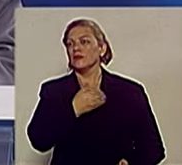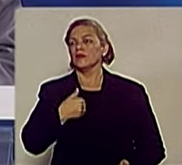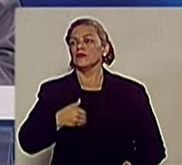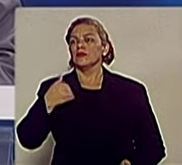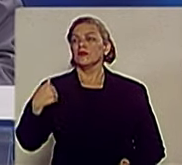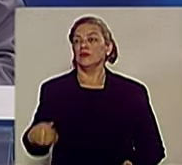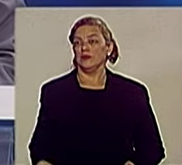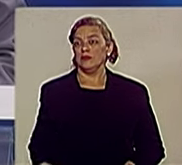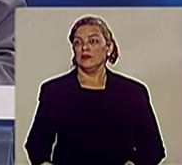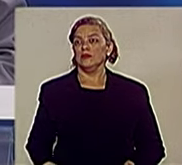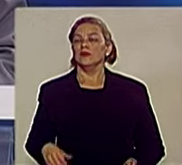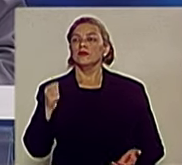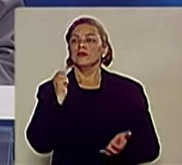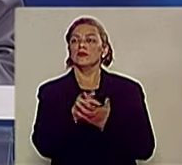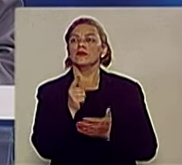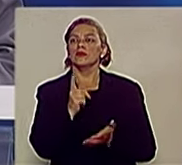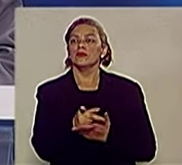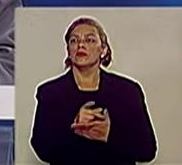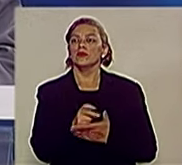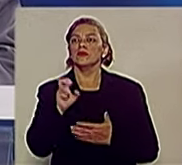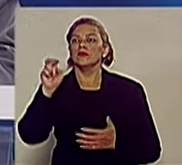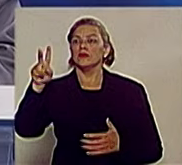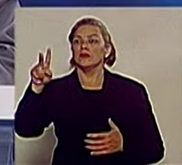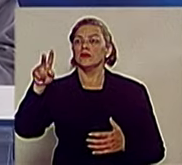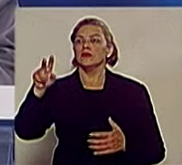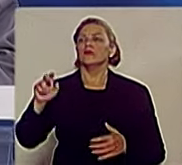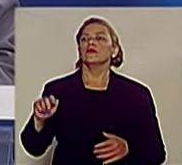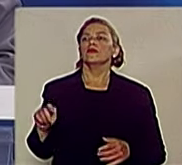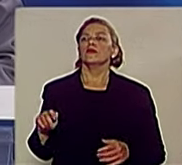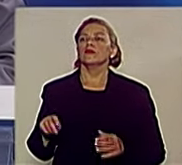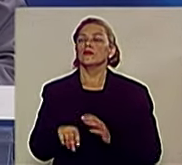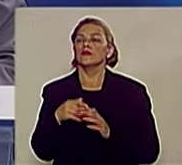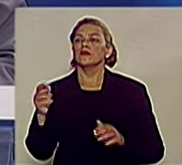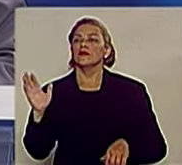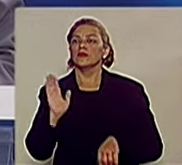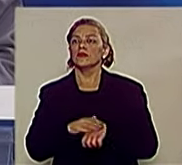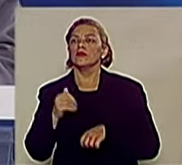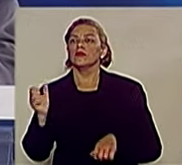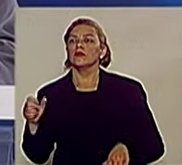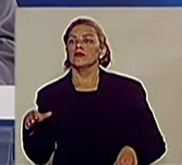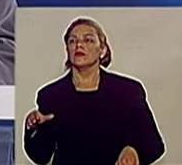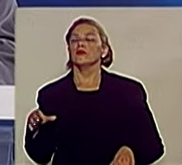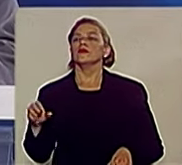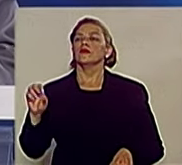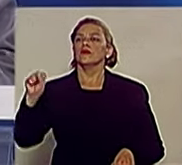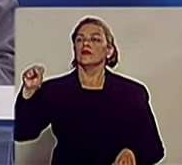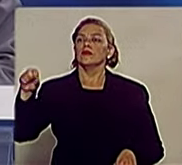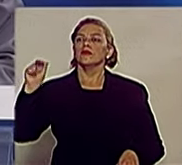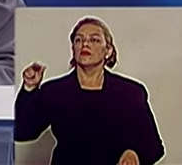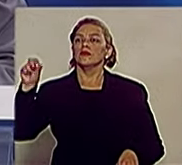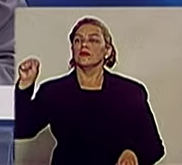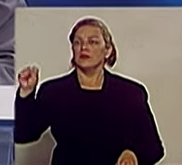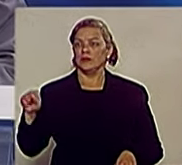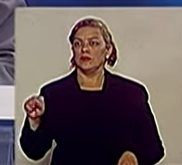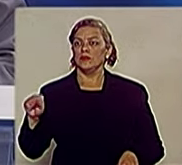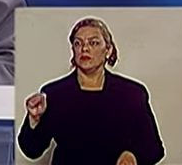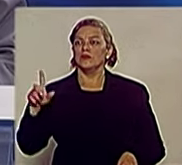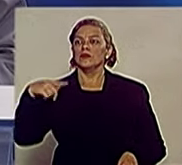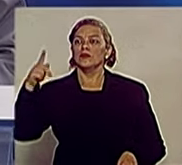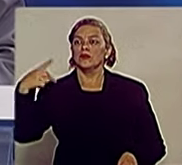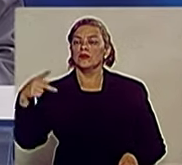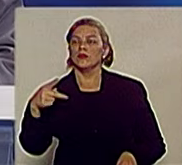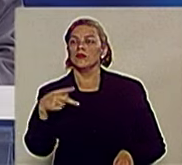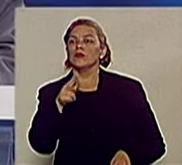recebe por procedimento cinco vezes e meia a tabela do SUS. Quando os filantrópicos recebem uma vez e meia.